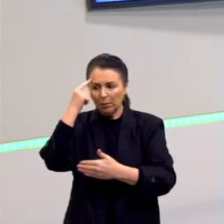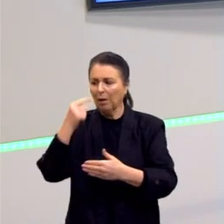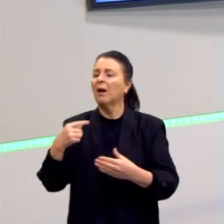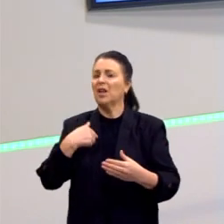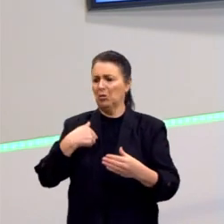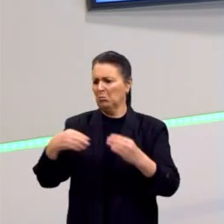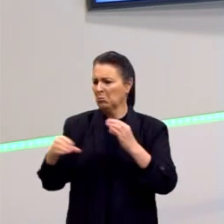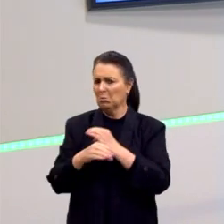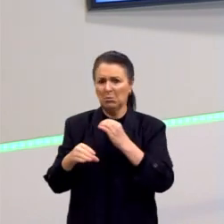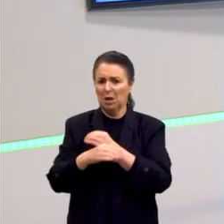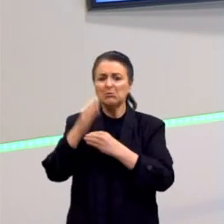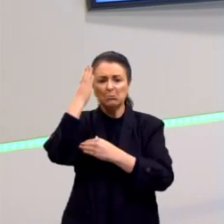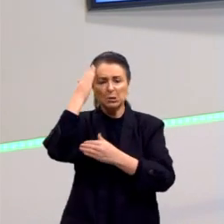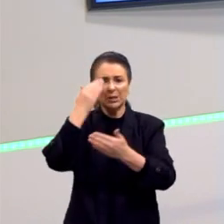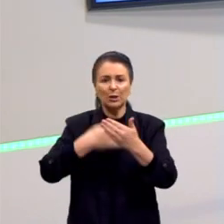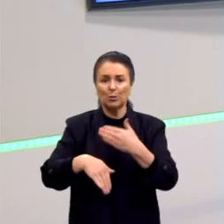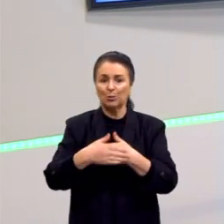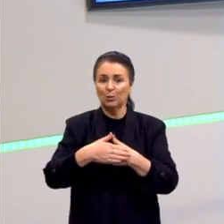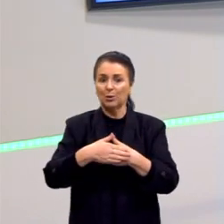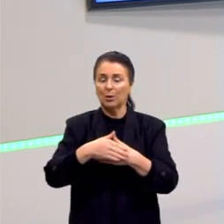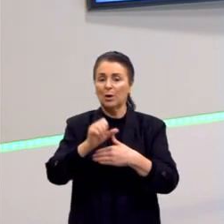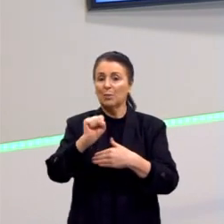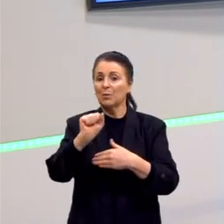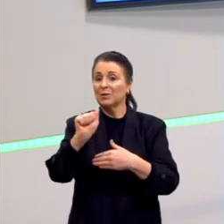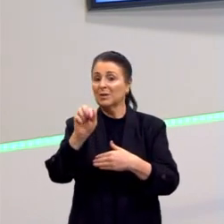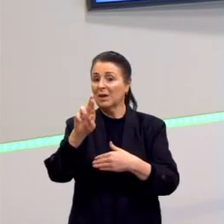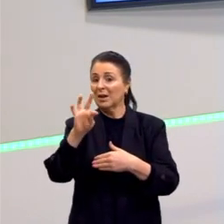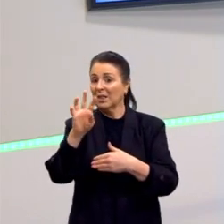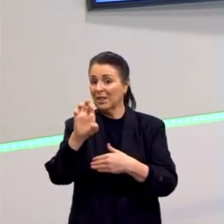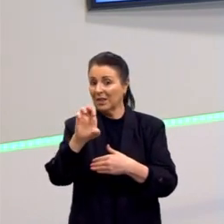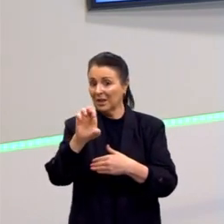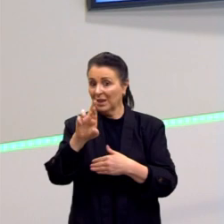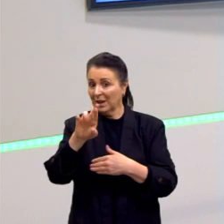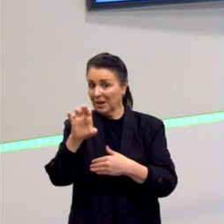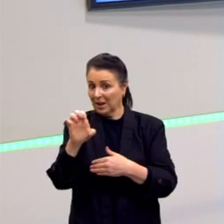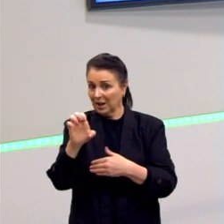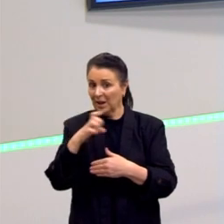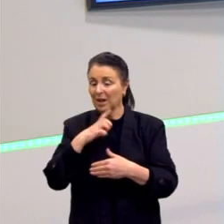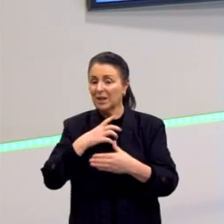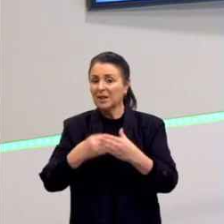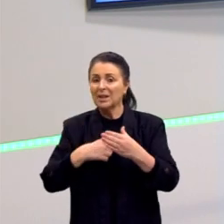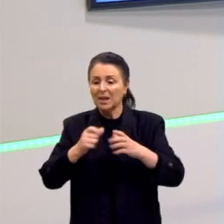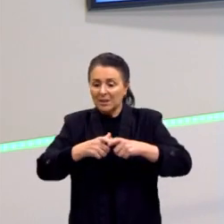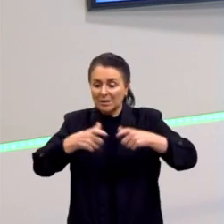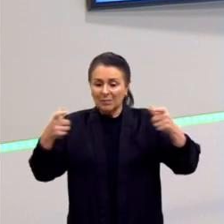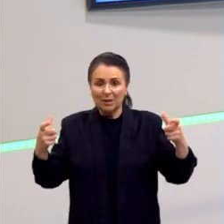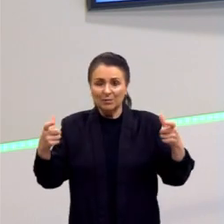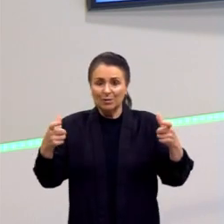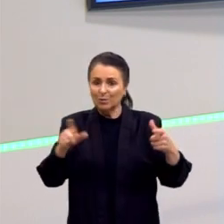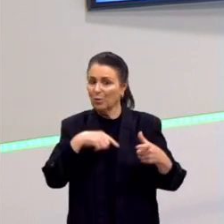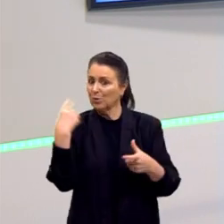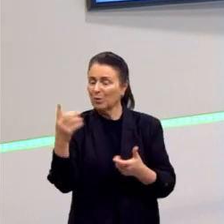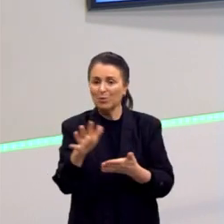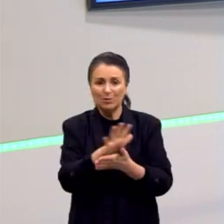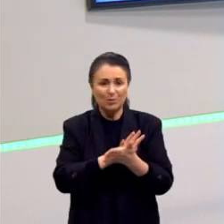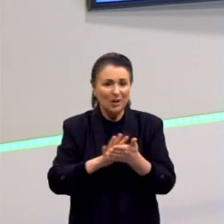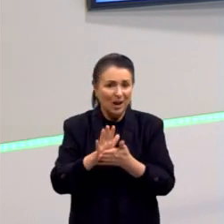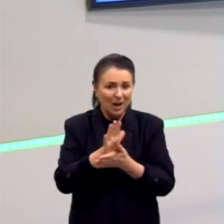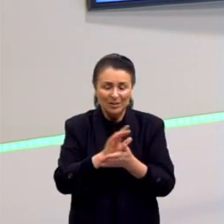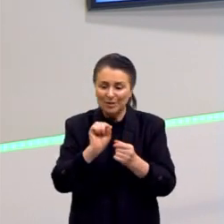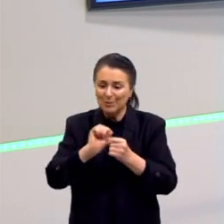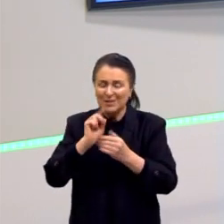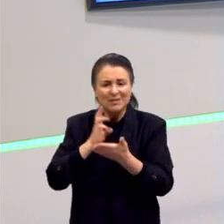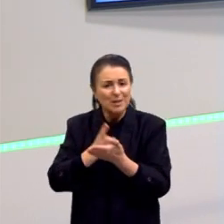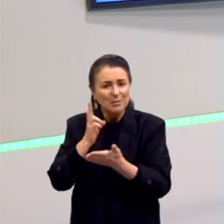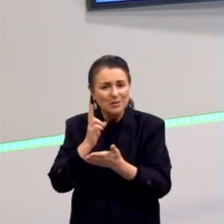sabe tudo para o Sartre, não tem mais o que fazer. Mas a pessoa que há espaço, portanto, nós somos um nada. Estamos a caminho, em